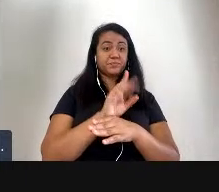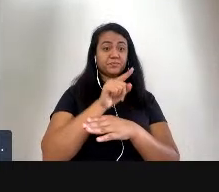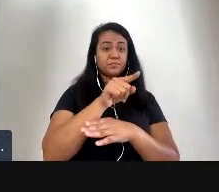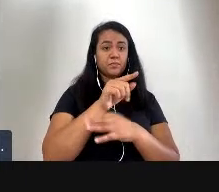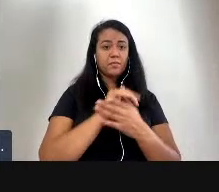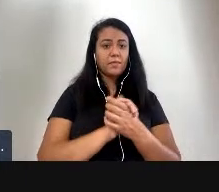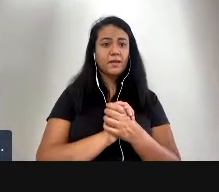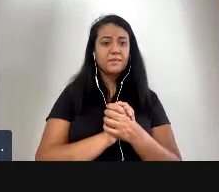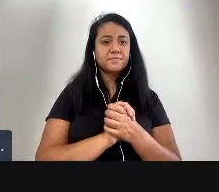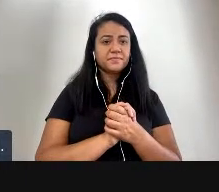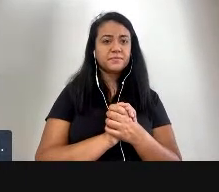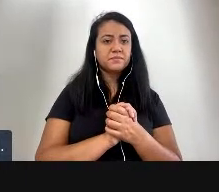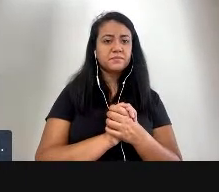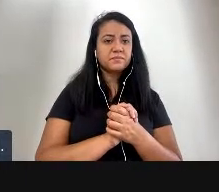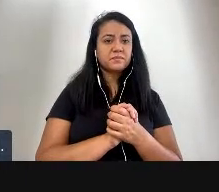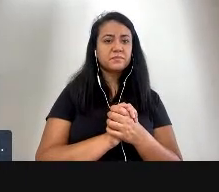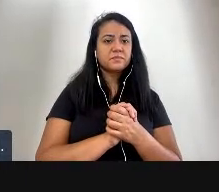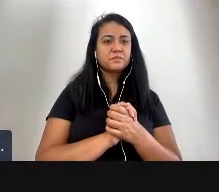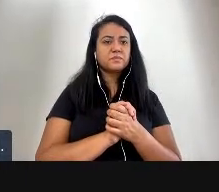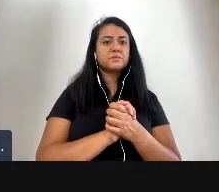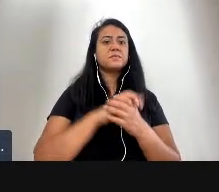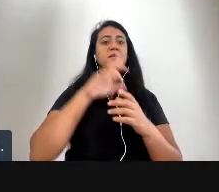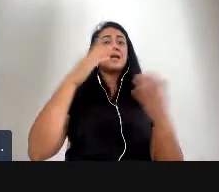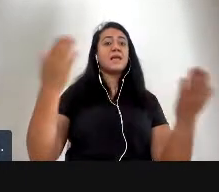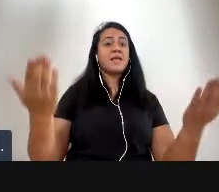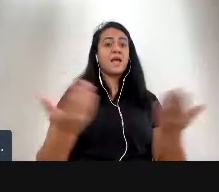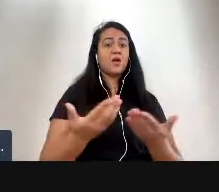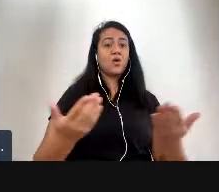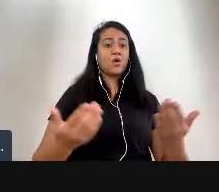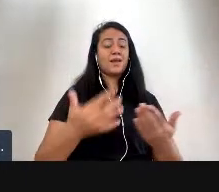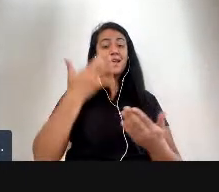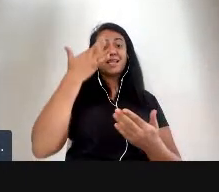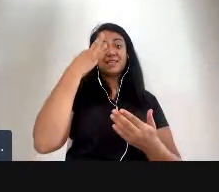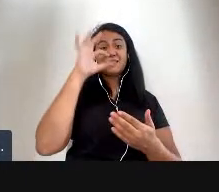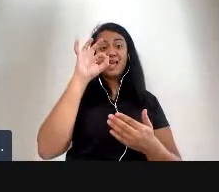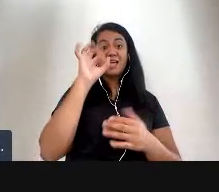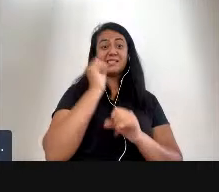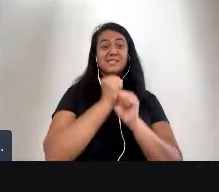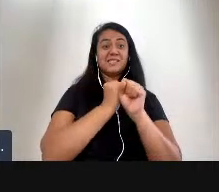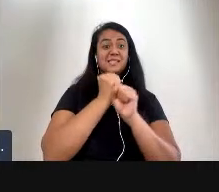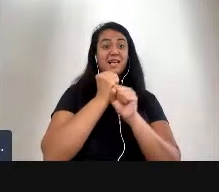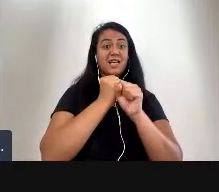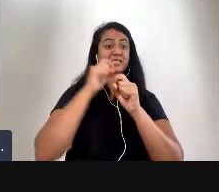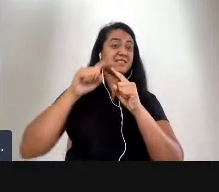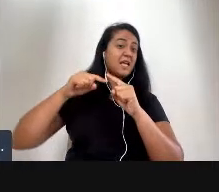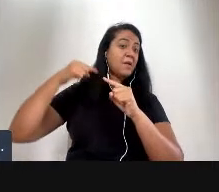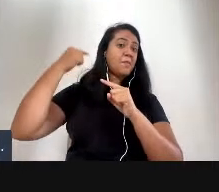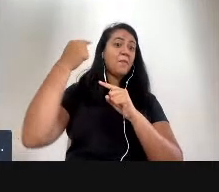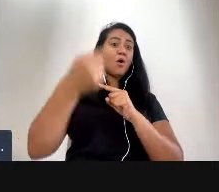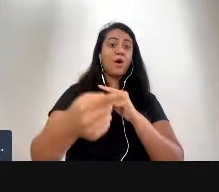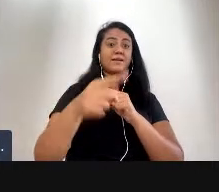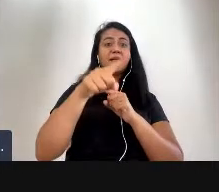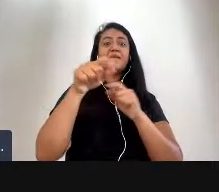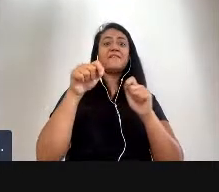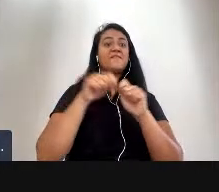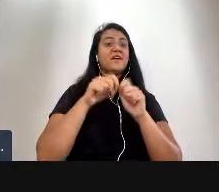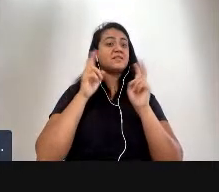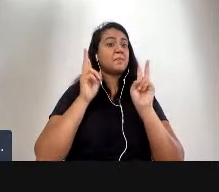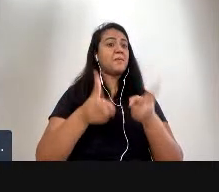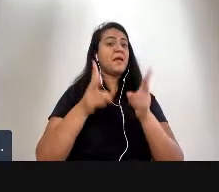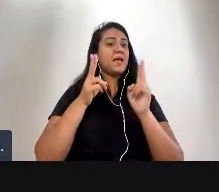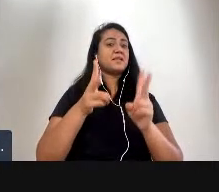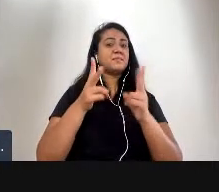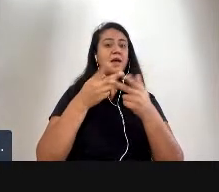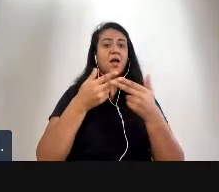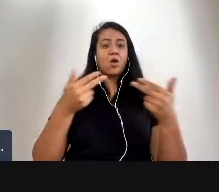e agora dez anos depois ele faz a mesma coisa e né